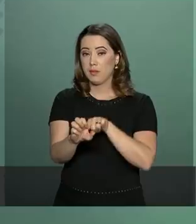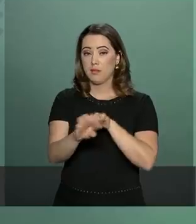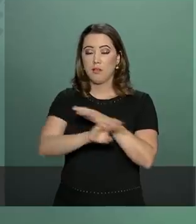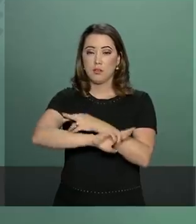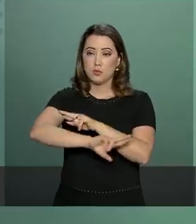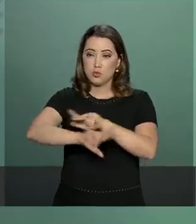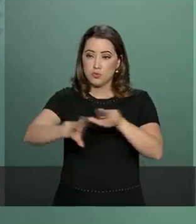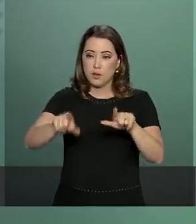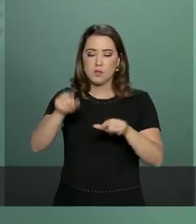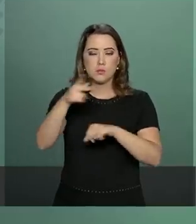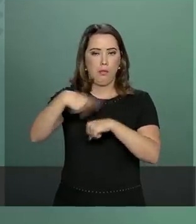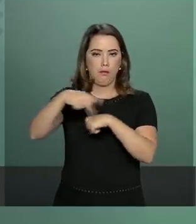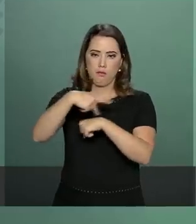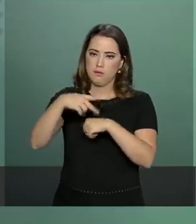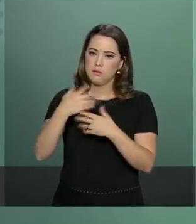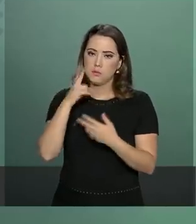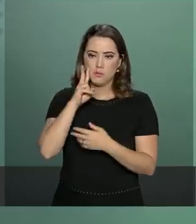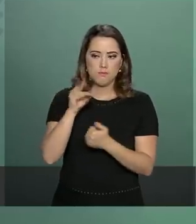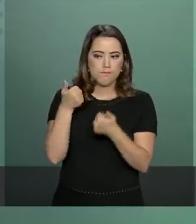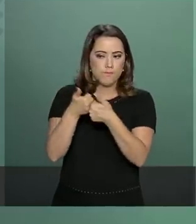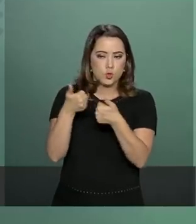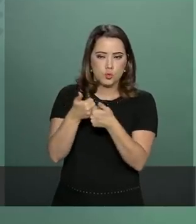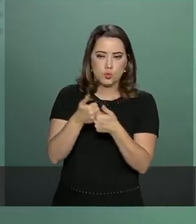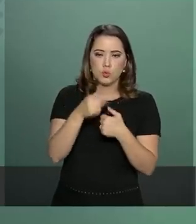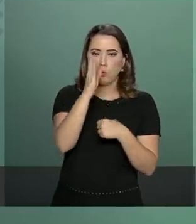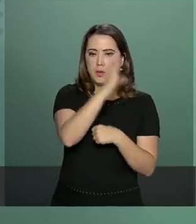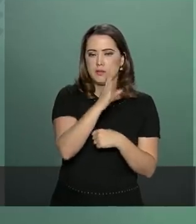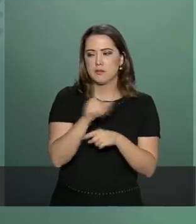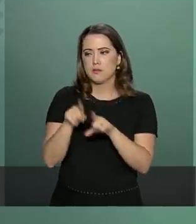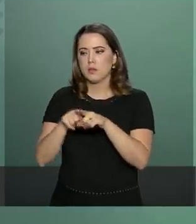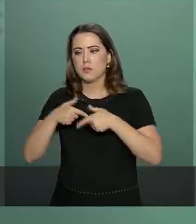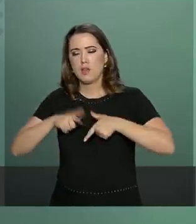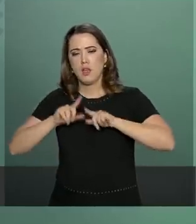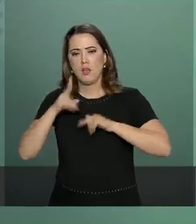de ambos os países. E, da minha parte,